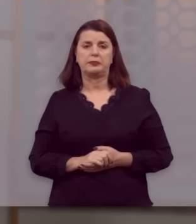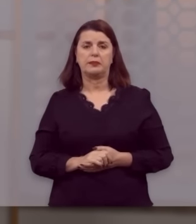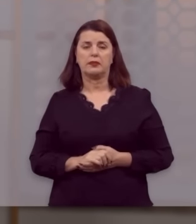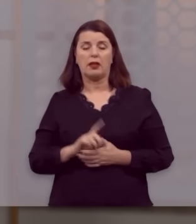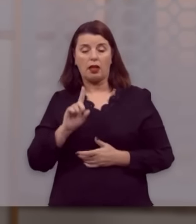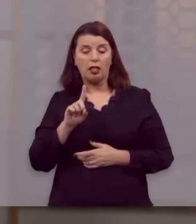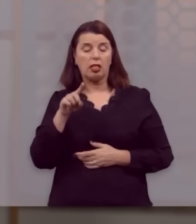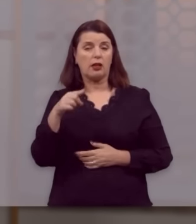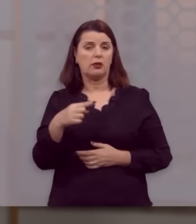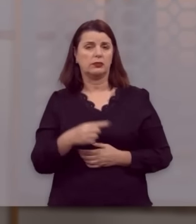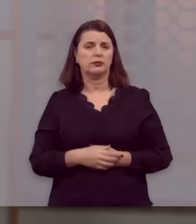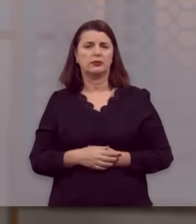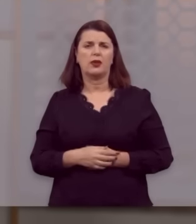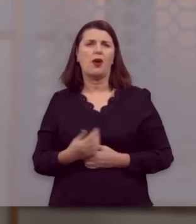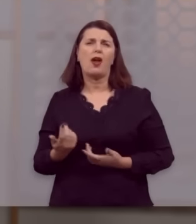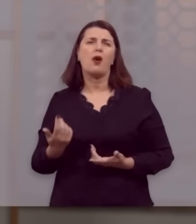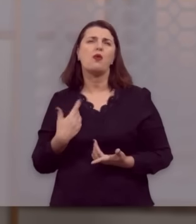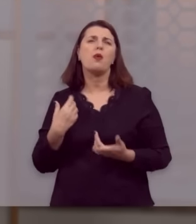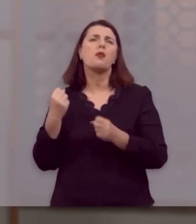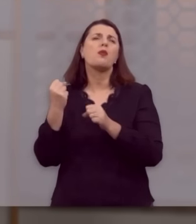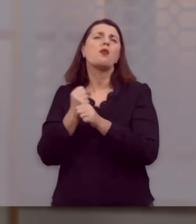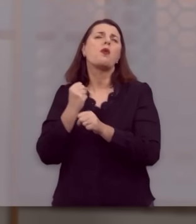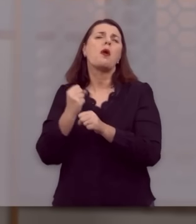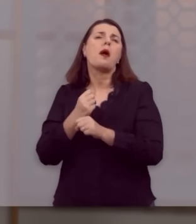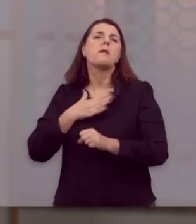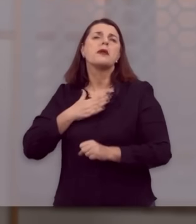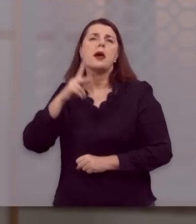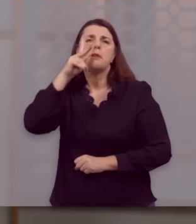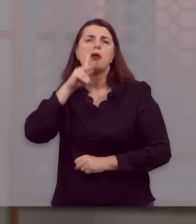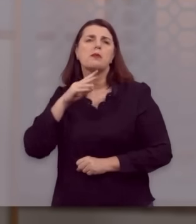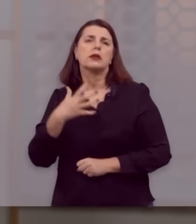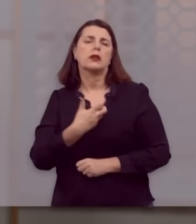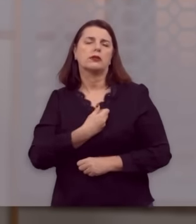Então, eu não construo a minha salvação.